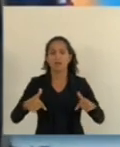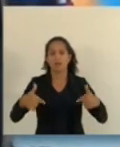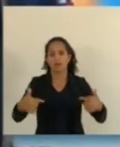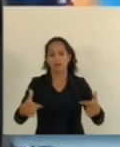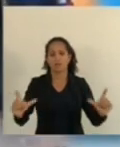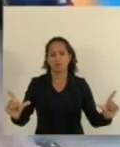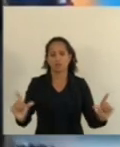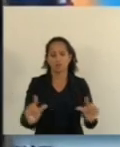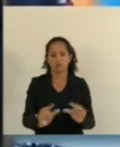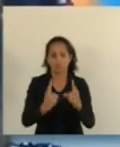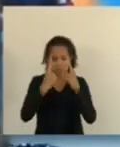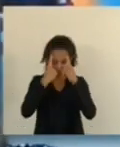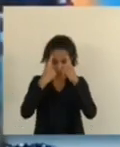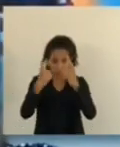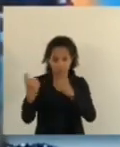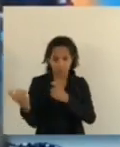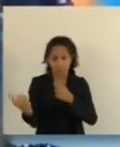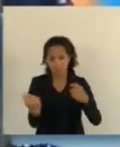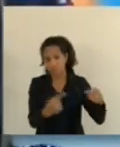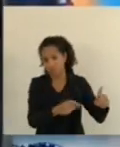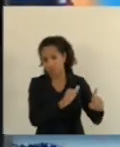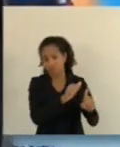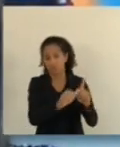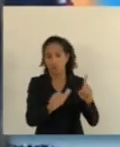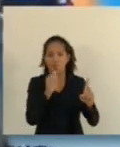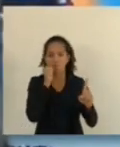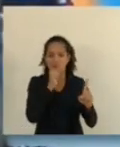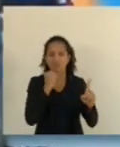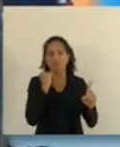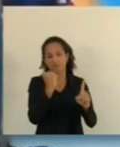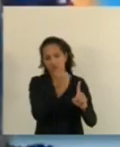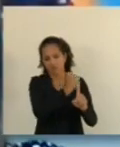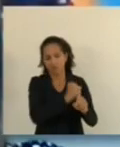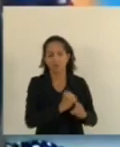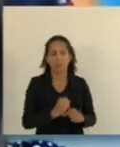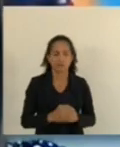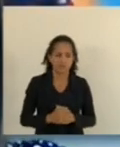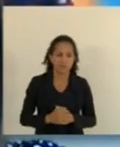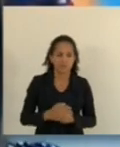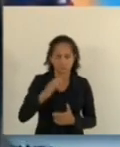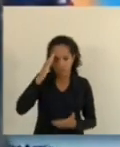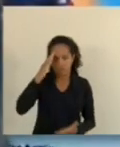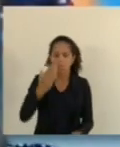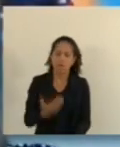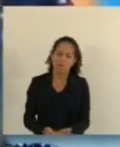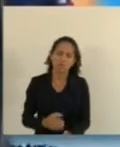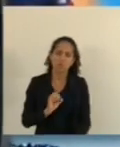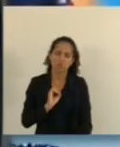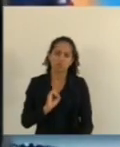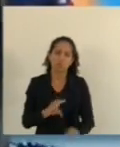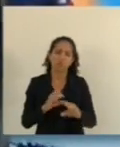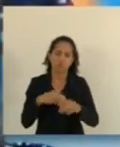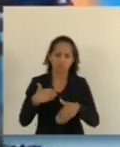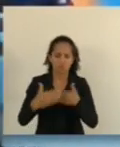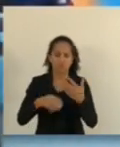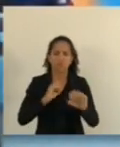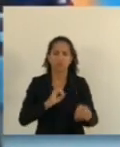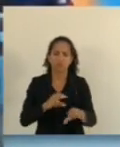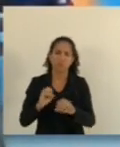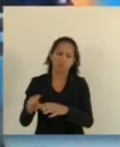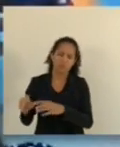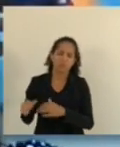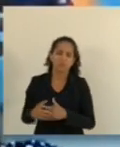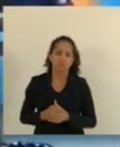estarmos lidando com essa temática, mas especialmente, eu acredito na educação, nesse processo educativo do deputado